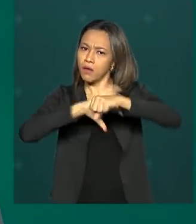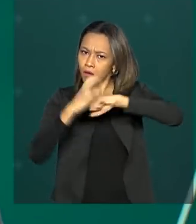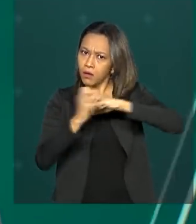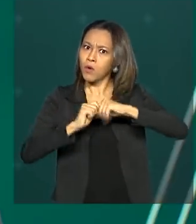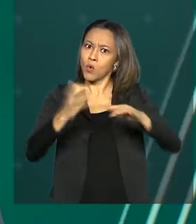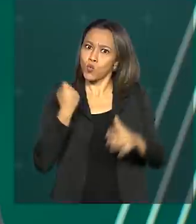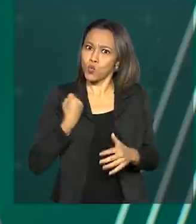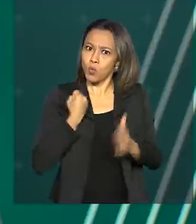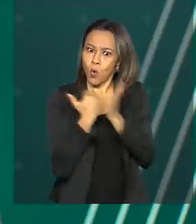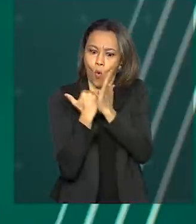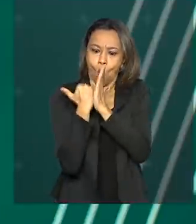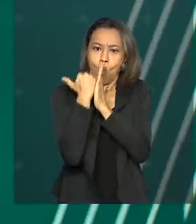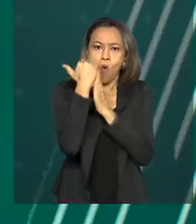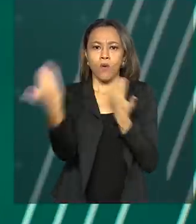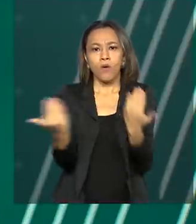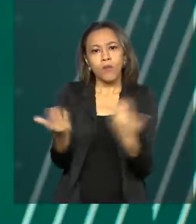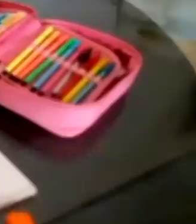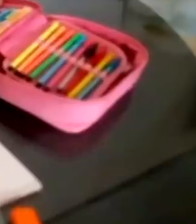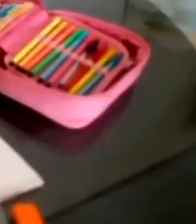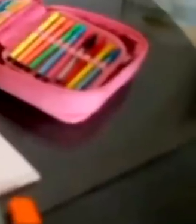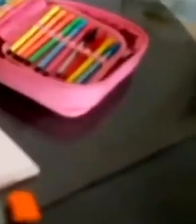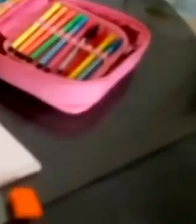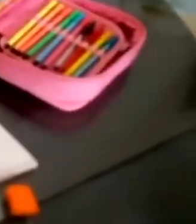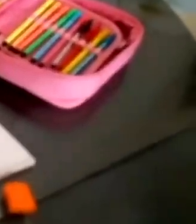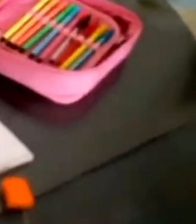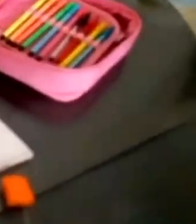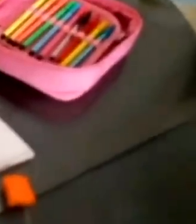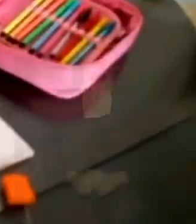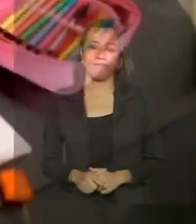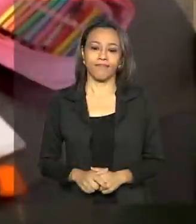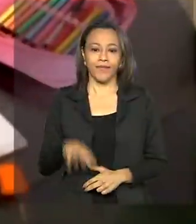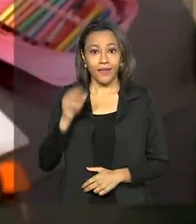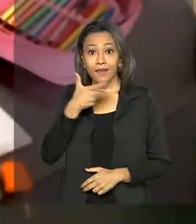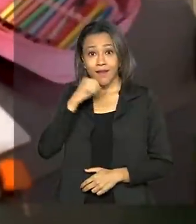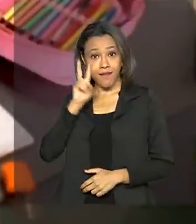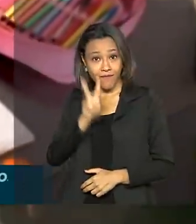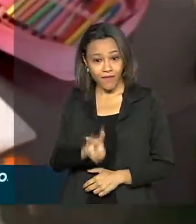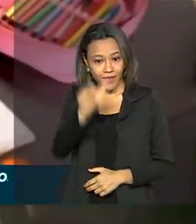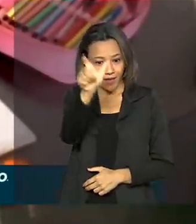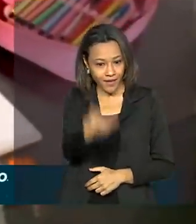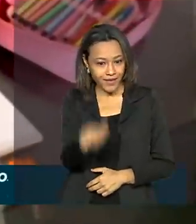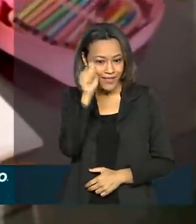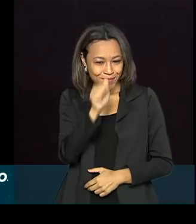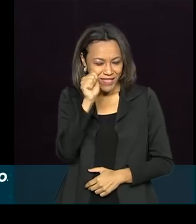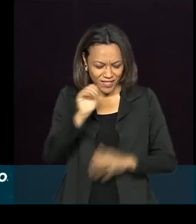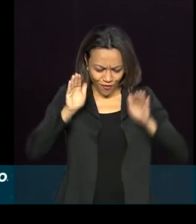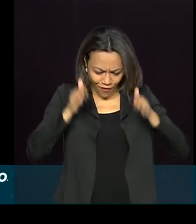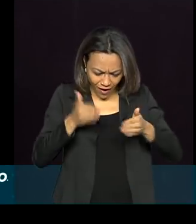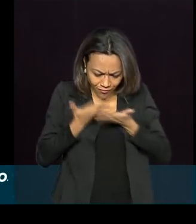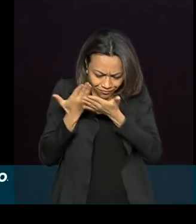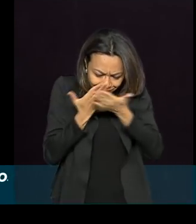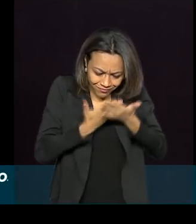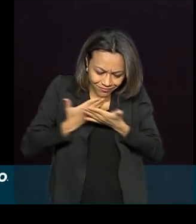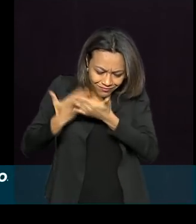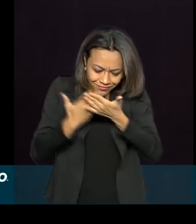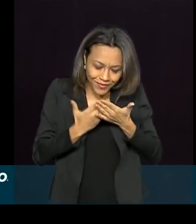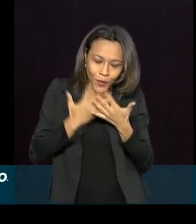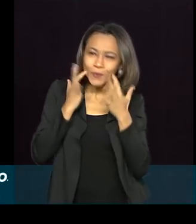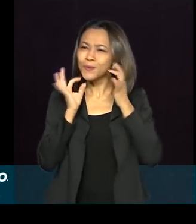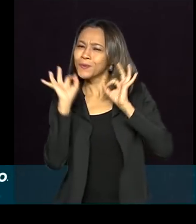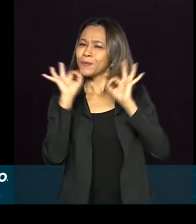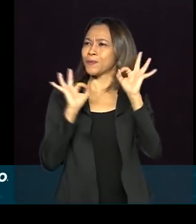é maior que todo o ano passado. Quem vê a Alícia hoje concentrada nos livros ou vaidosa,